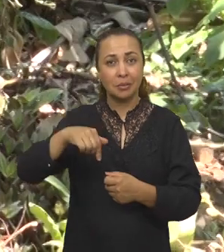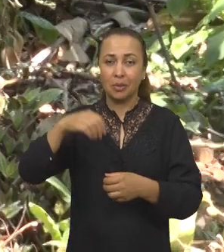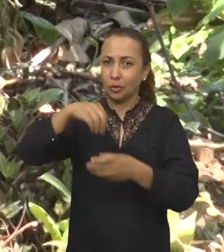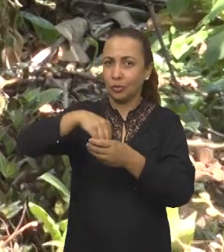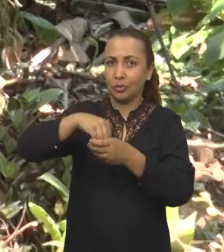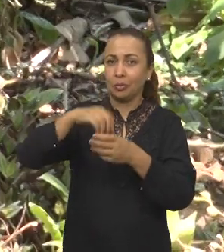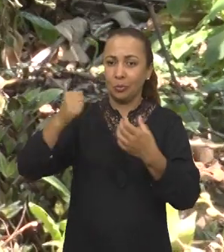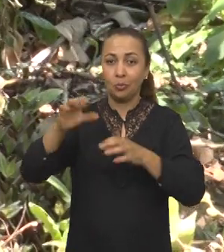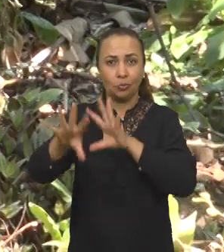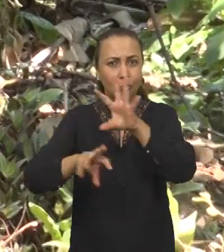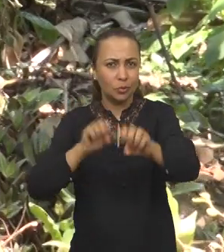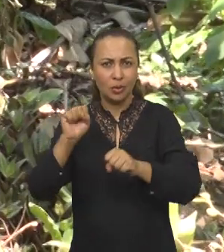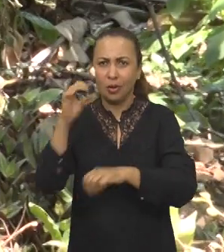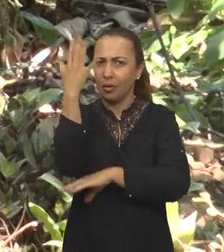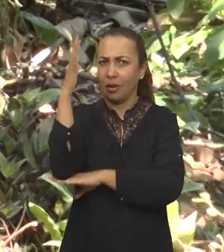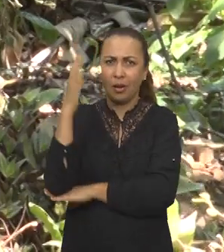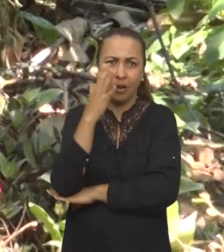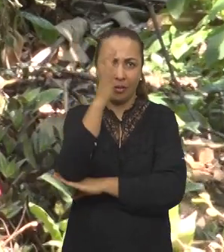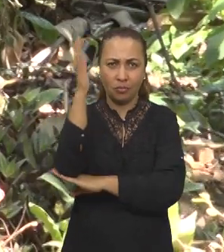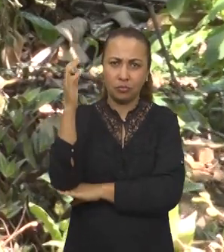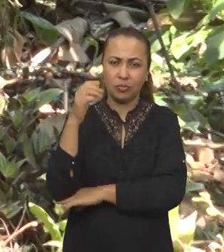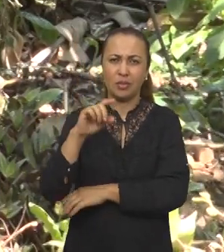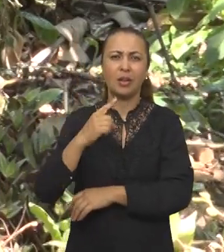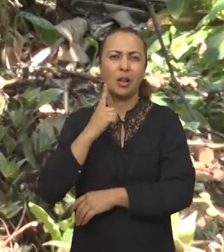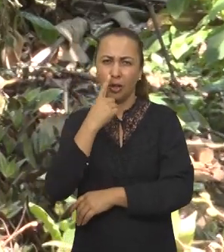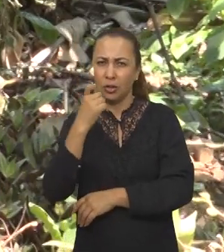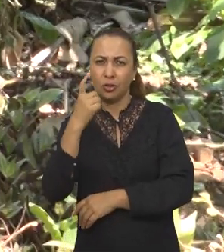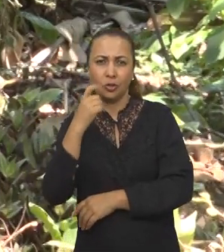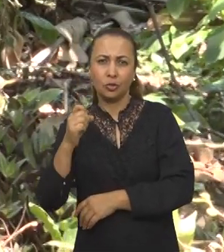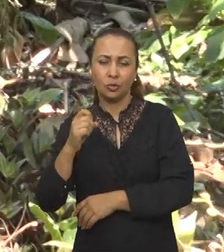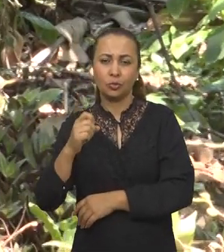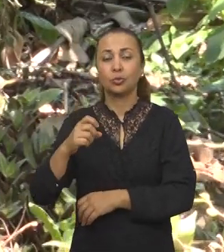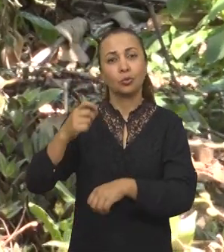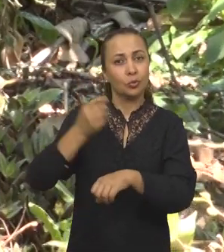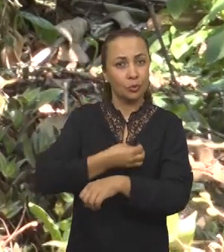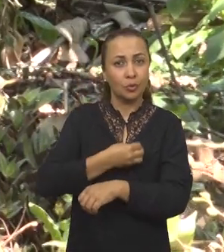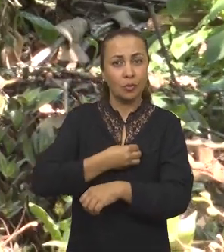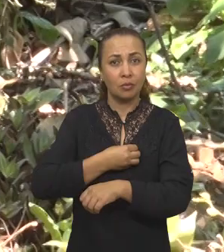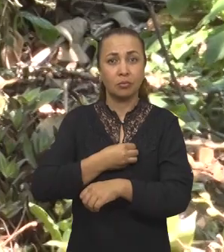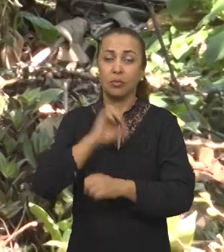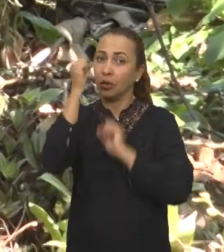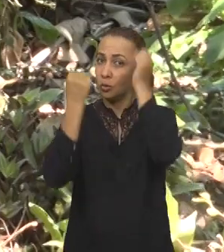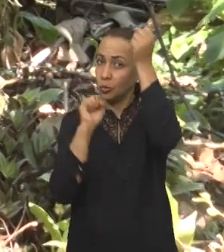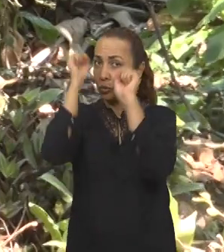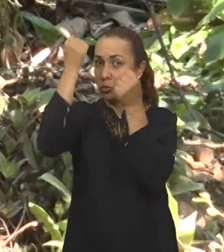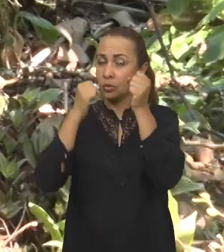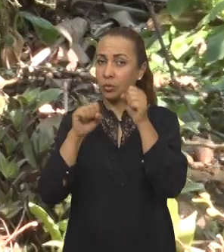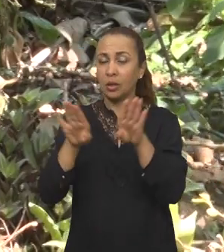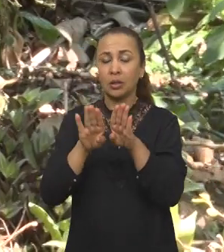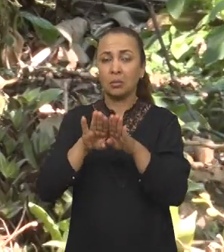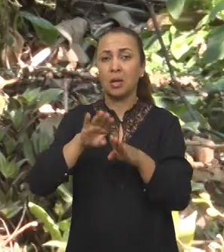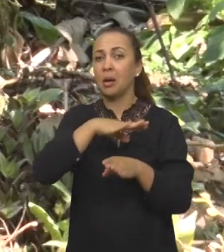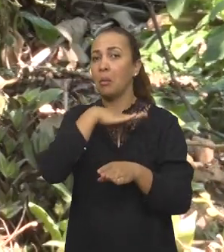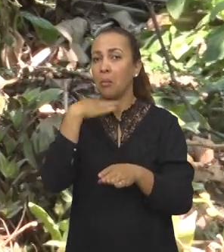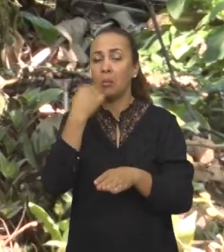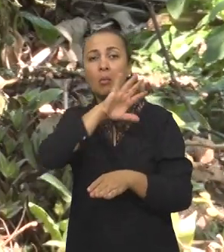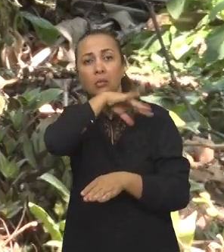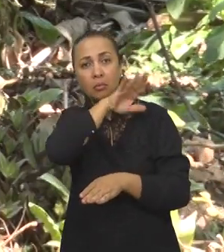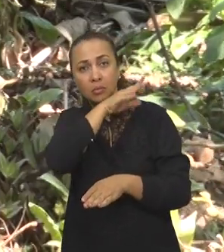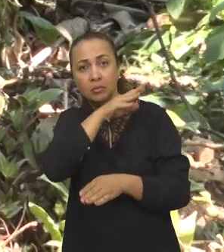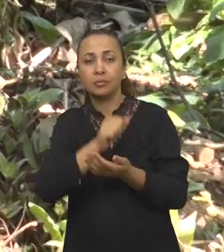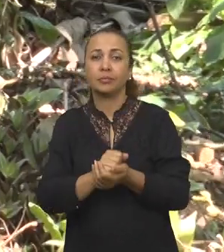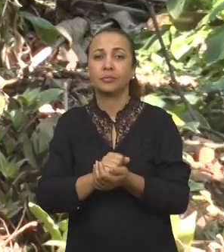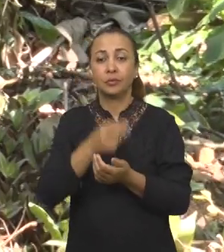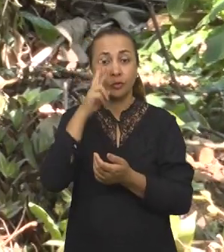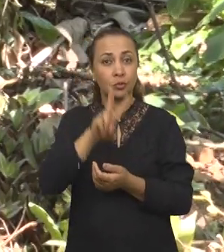Pode ser extraída de qualquer tipo de vegetação e árvore, lixo orgânico, resíduos agroindustriais e dejetos de animais. Visando